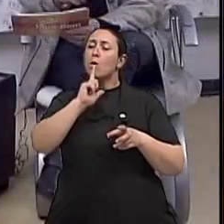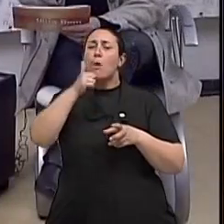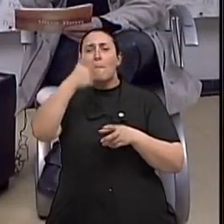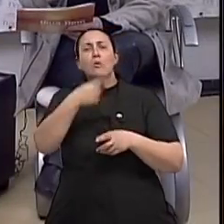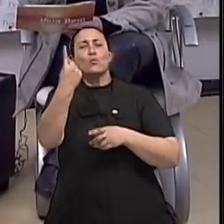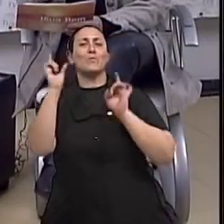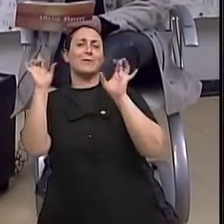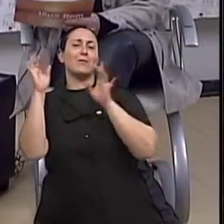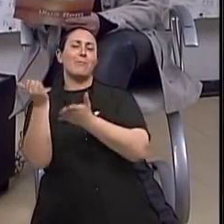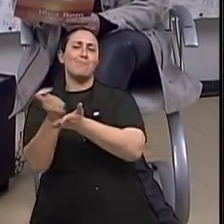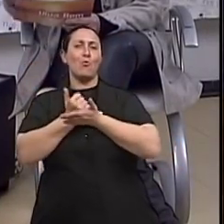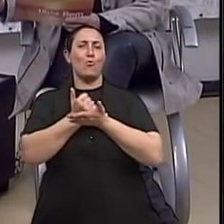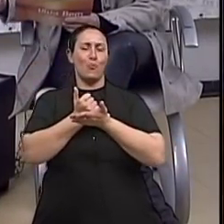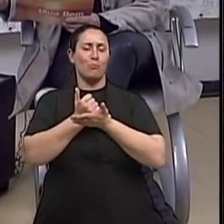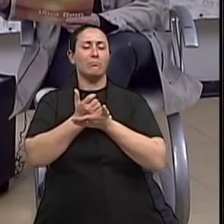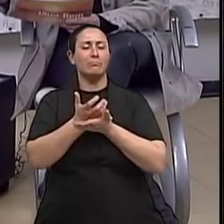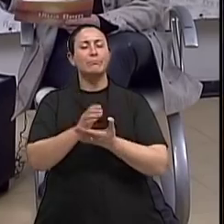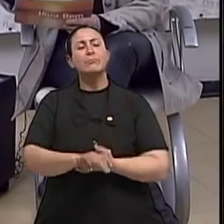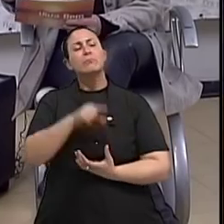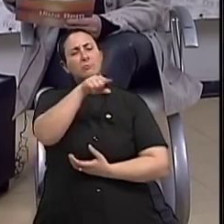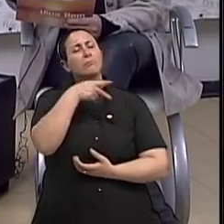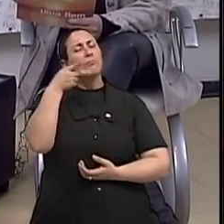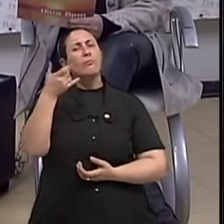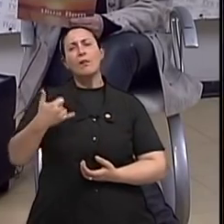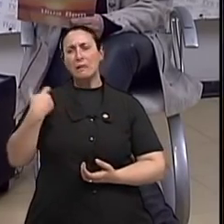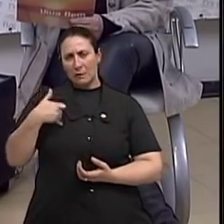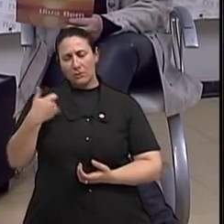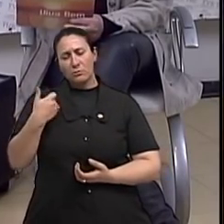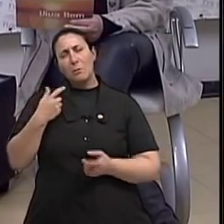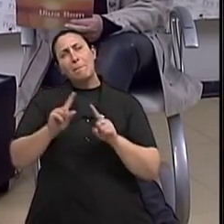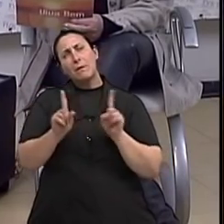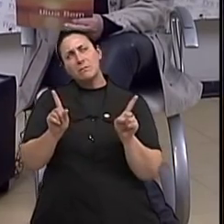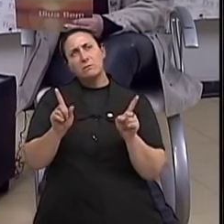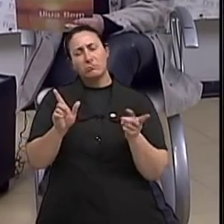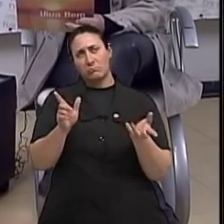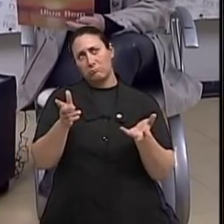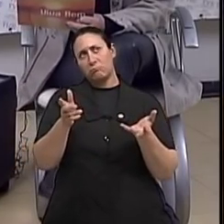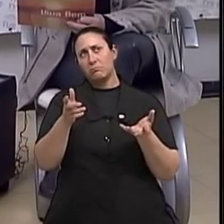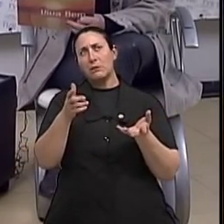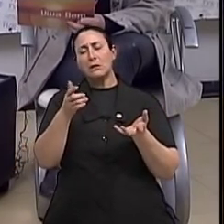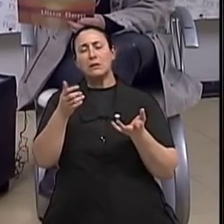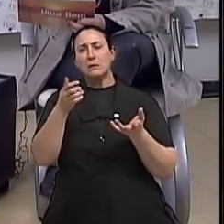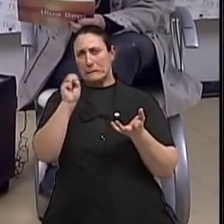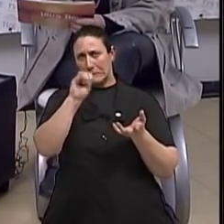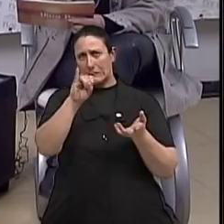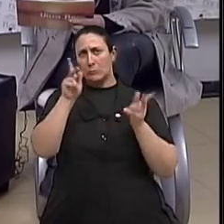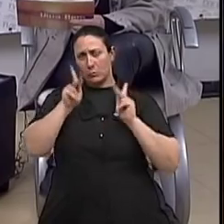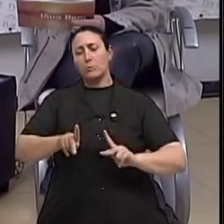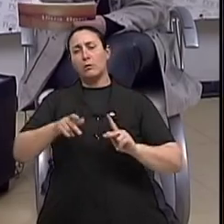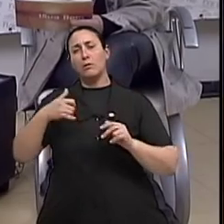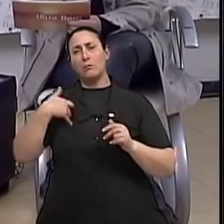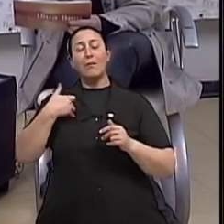Claro. Doutora, a senhora fala em idade, né? Quer dizer, mais cedo tá aparecendo o câncer de mama.